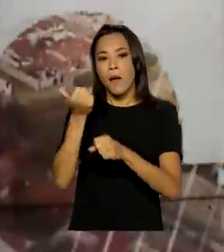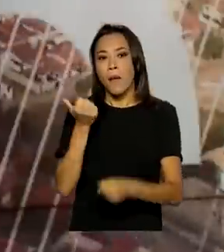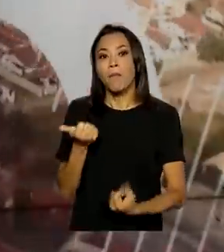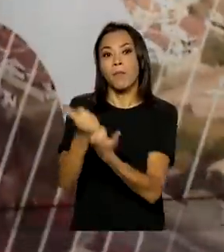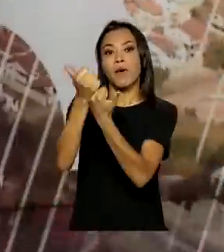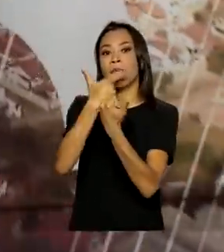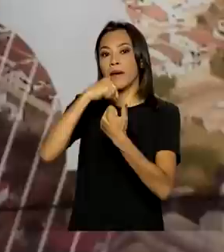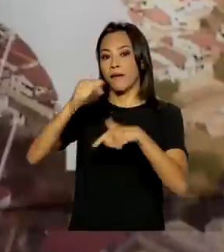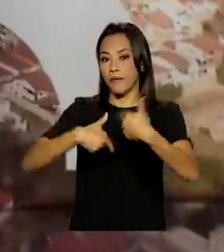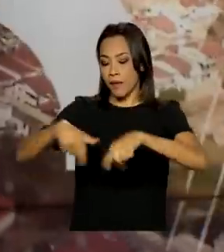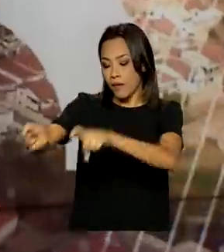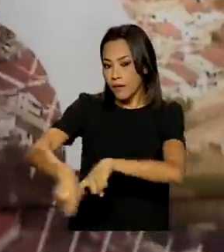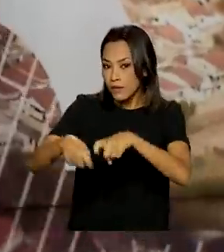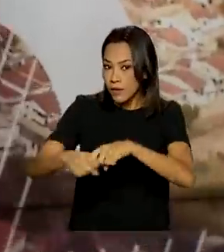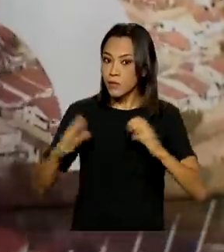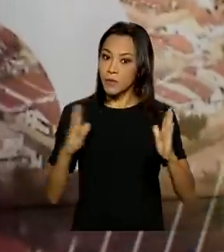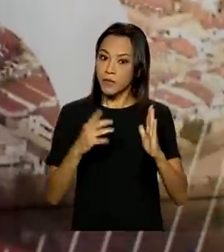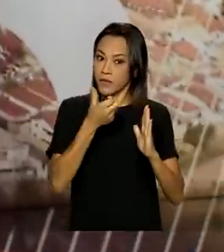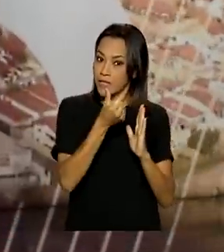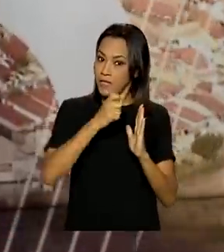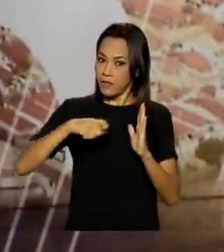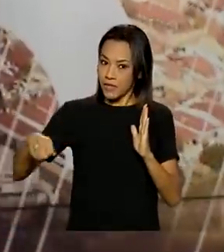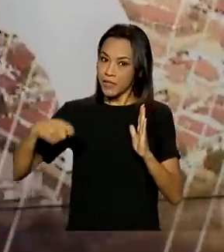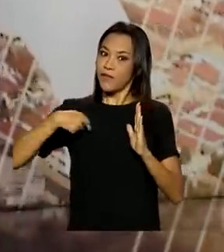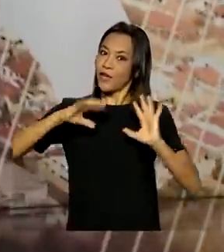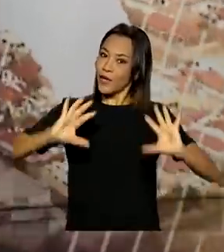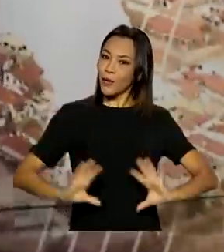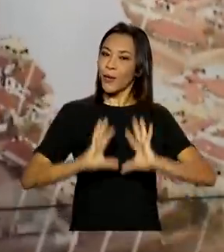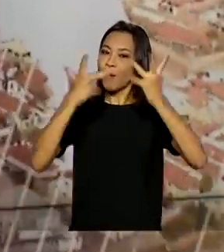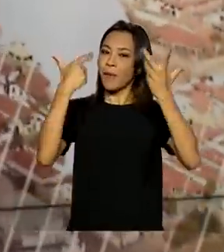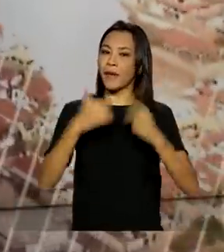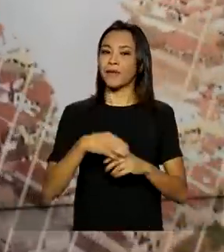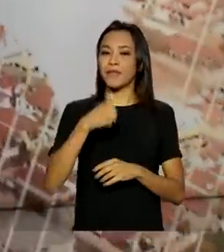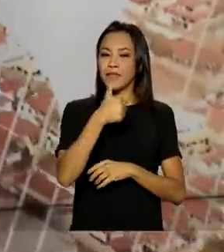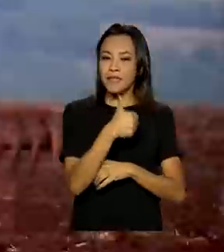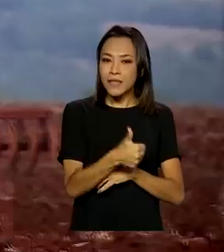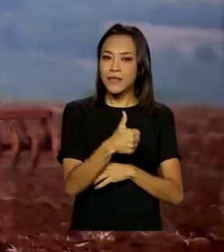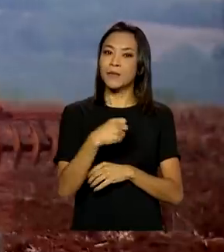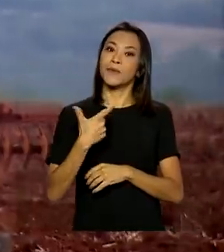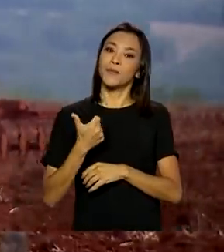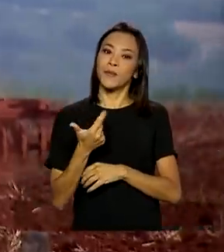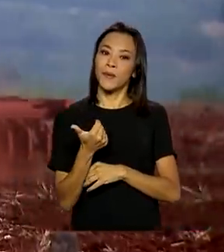meses. O lançamento foi durante as comemorações de 112 anos do IMET.